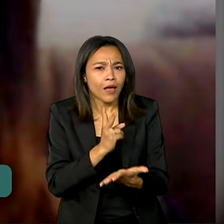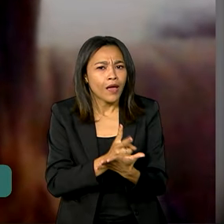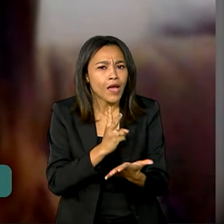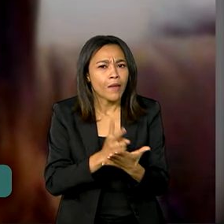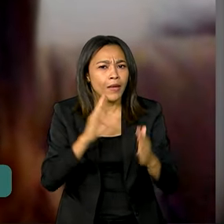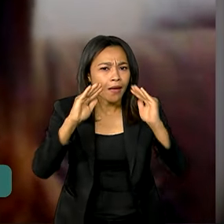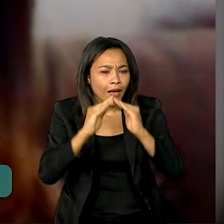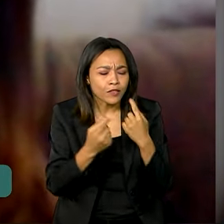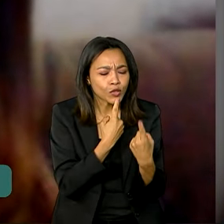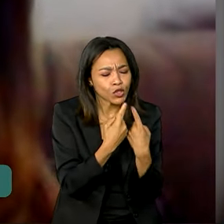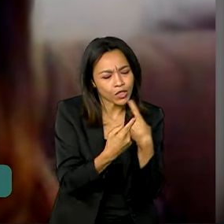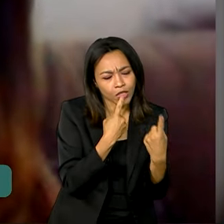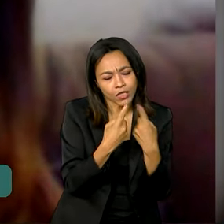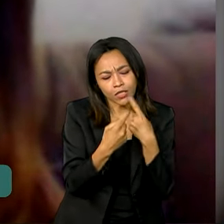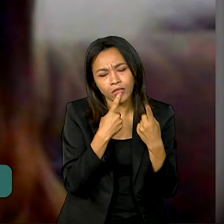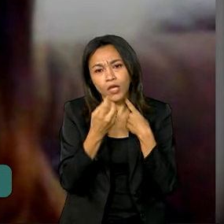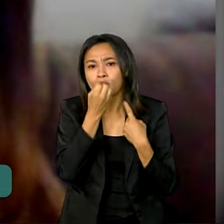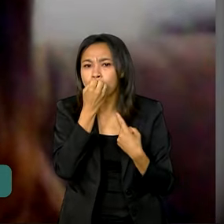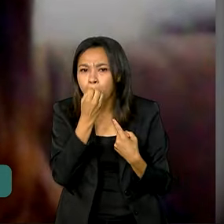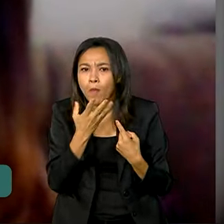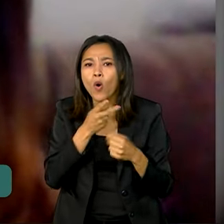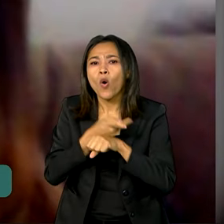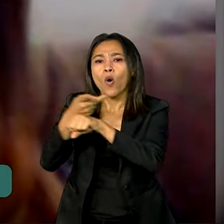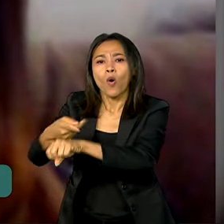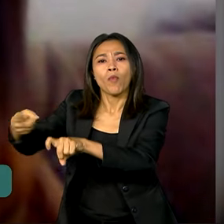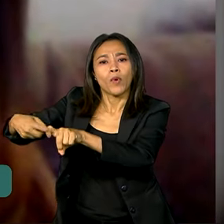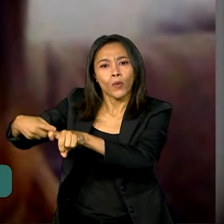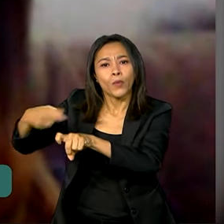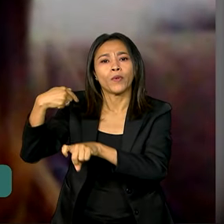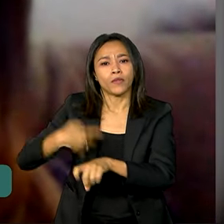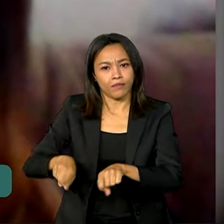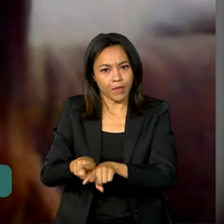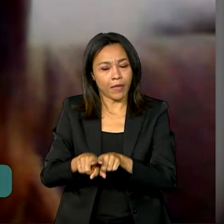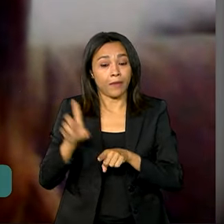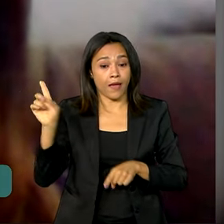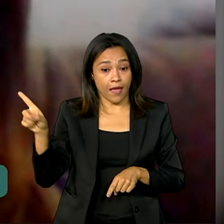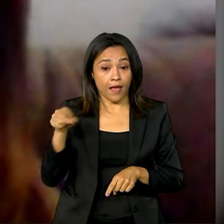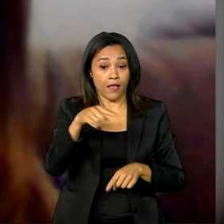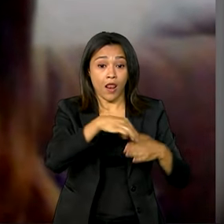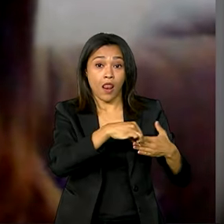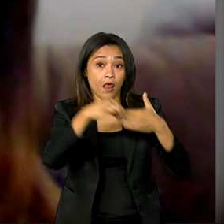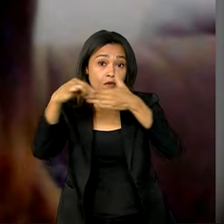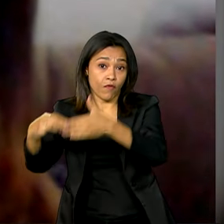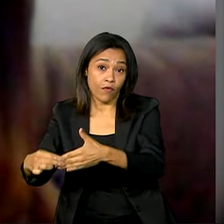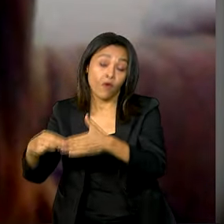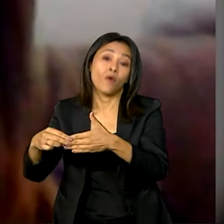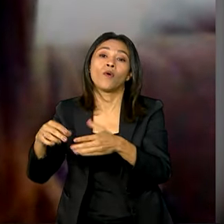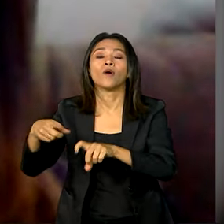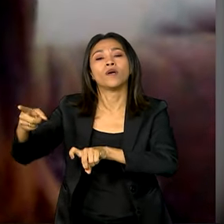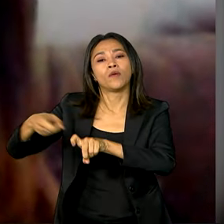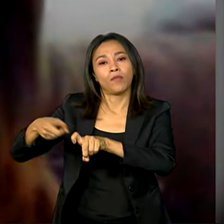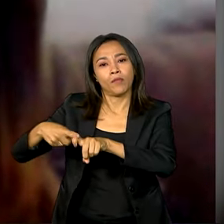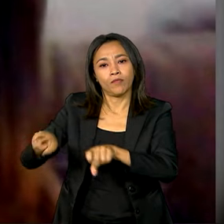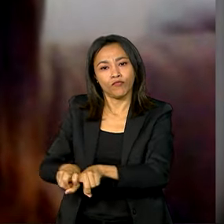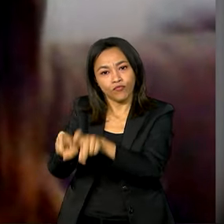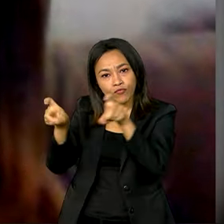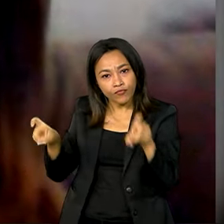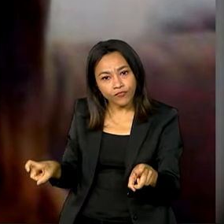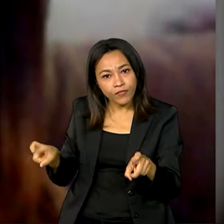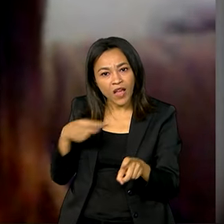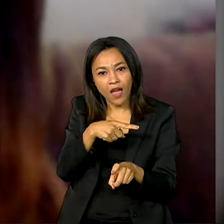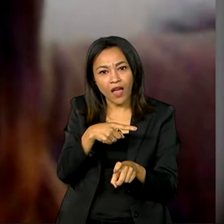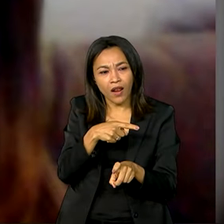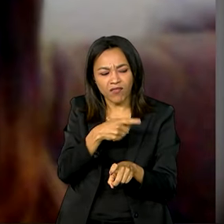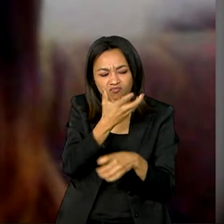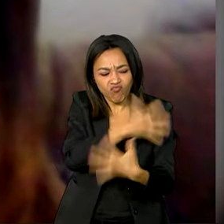em casa e um bom atendimento profissional. Eu levei ela na ginecologista, né, ela não aceitou